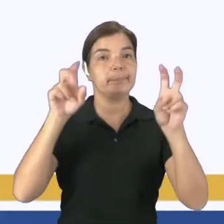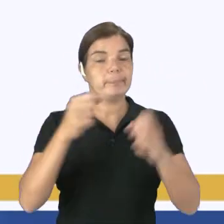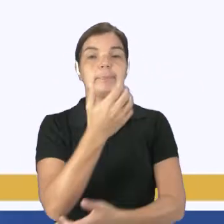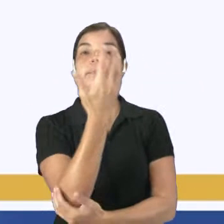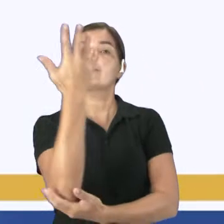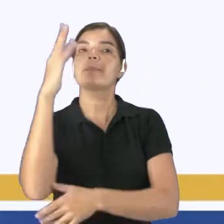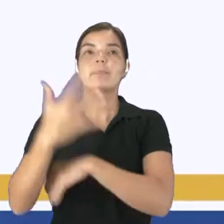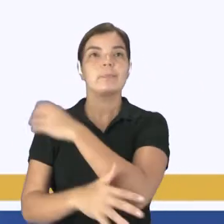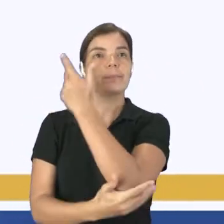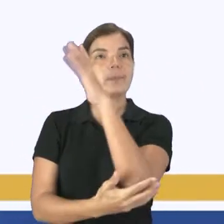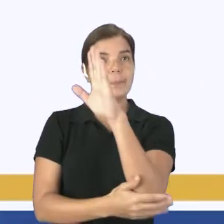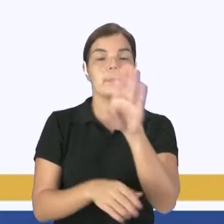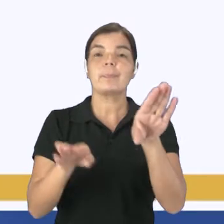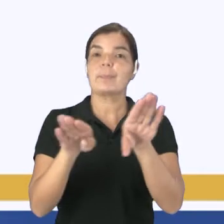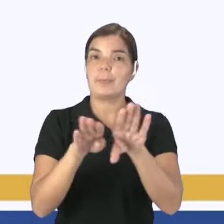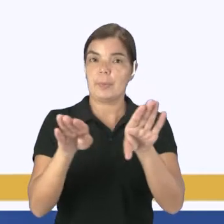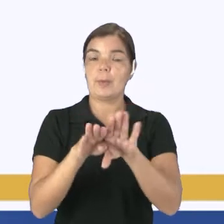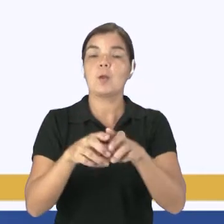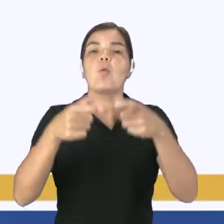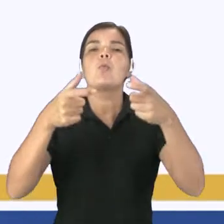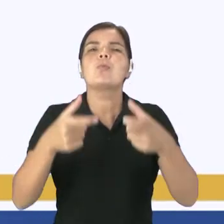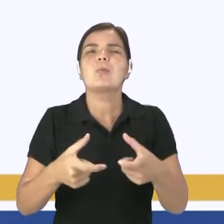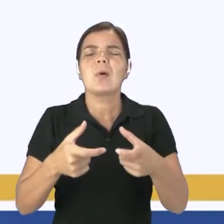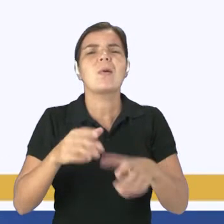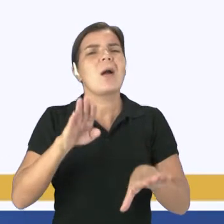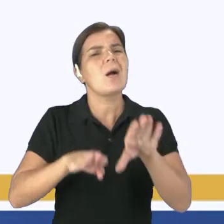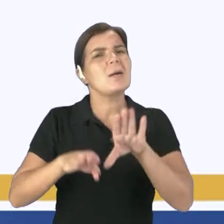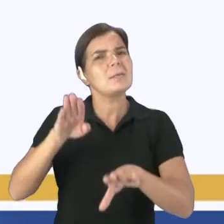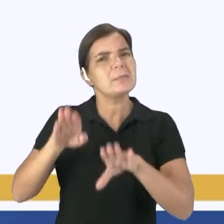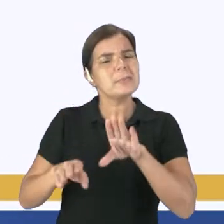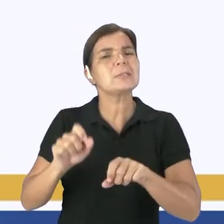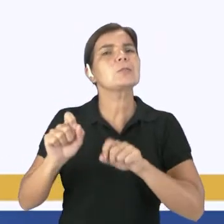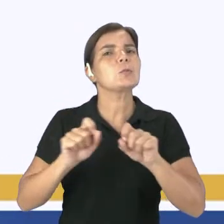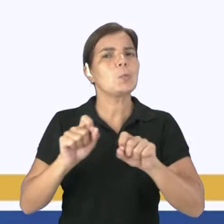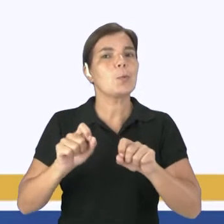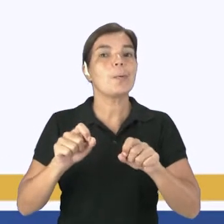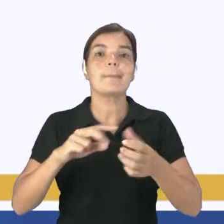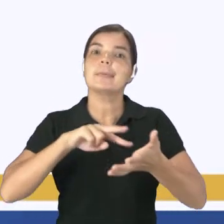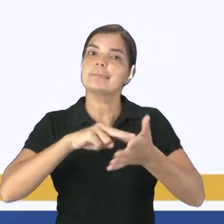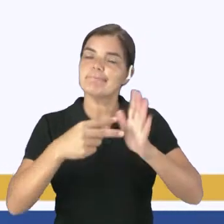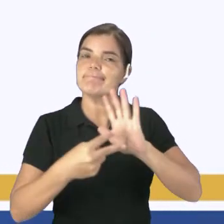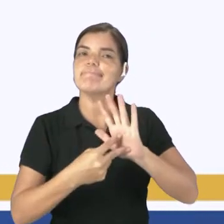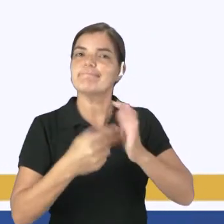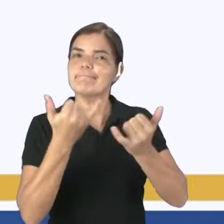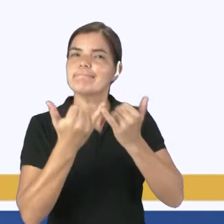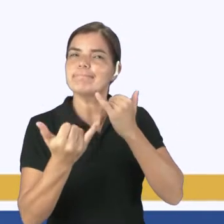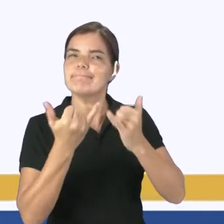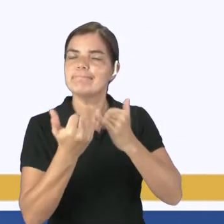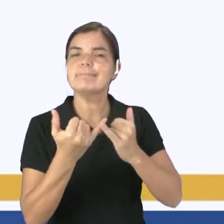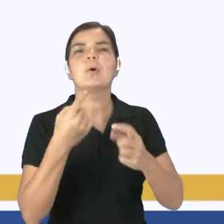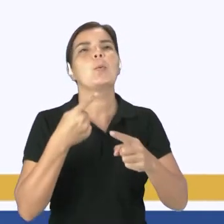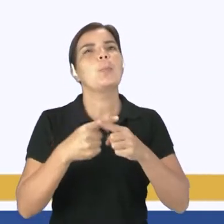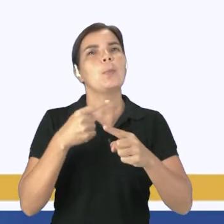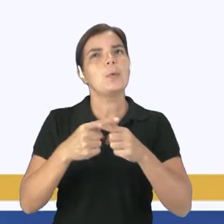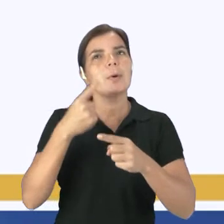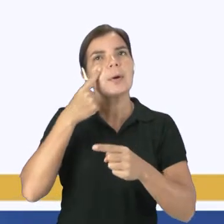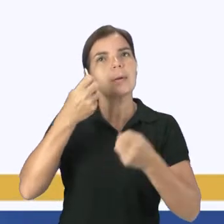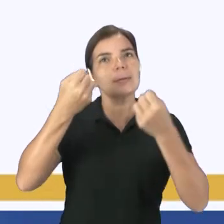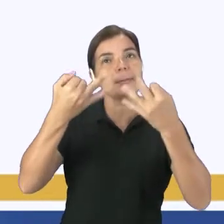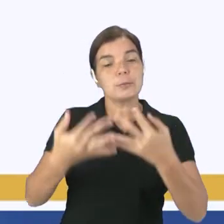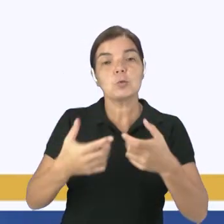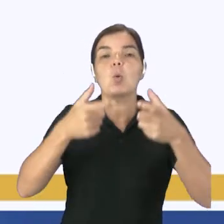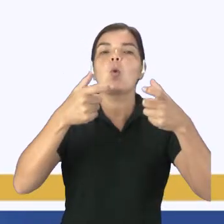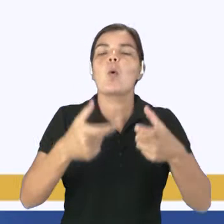ambiente e meio físico, que muitas vezes são trabalhados como sinônimos, né? Por quê? Porque quando a gente fala do ambiente,